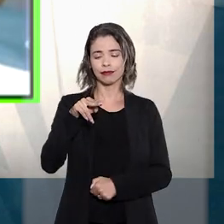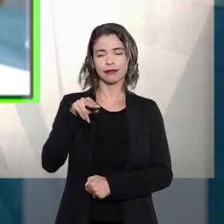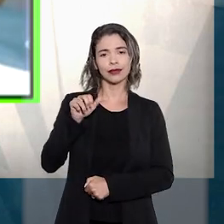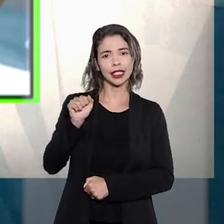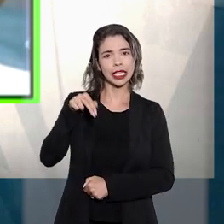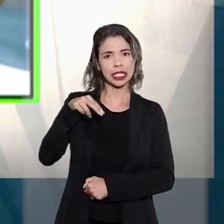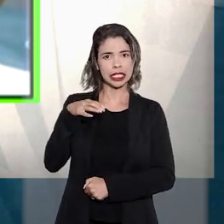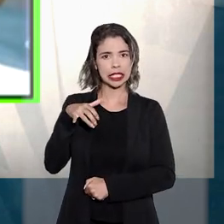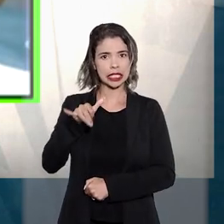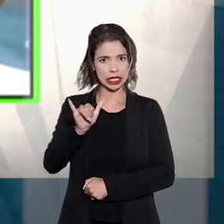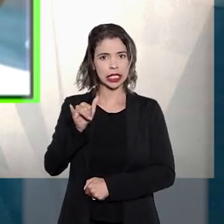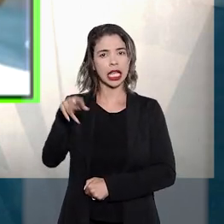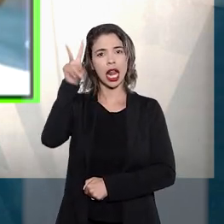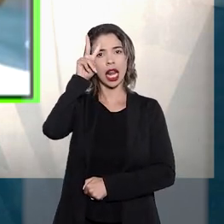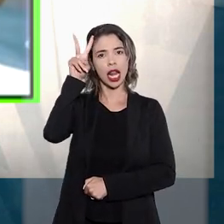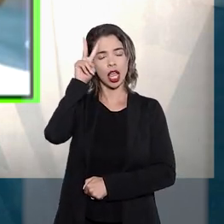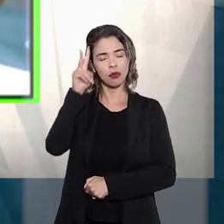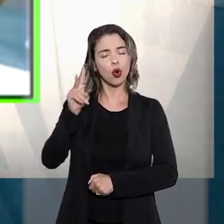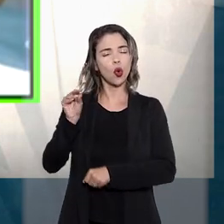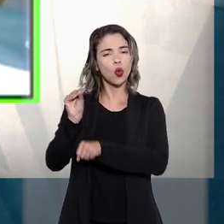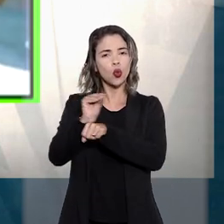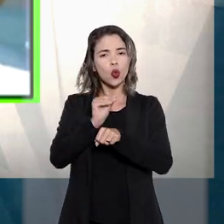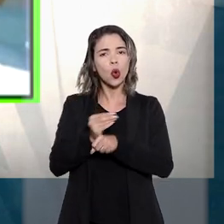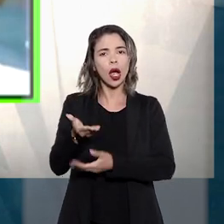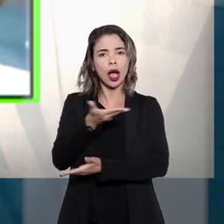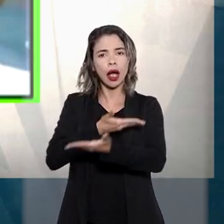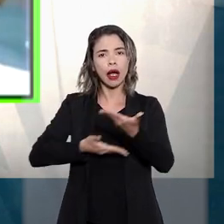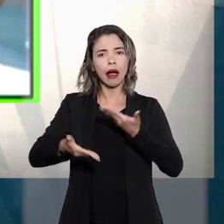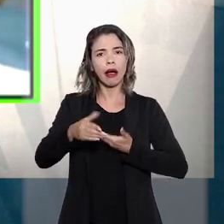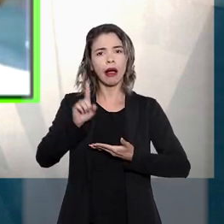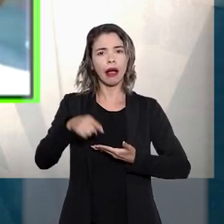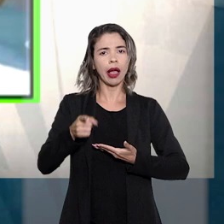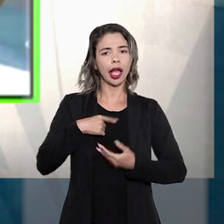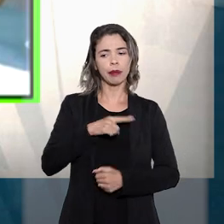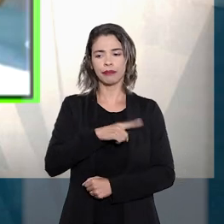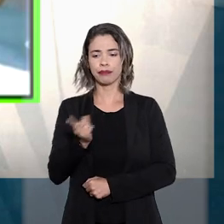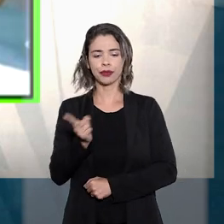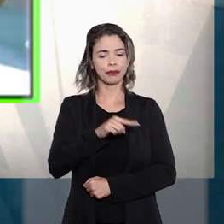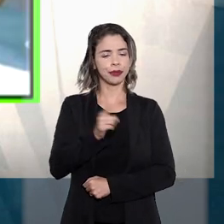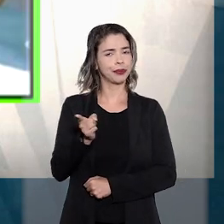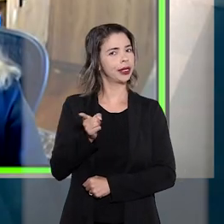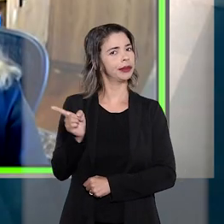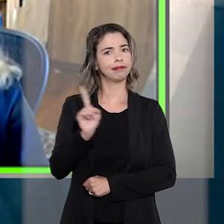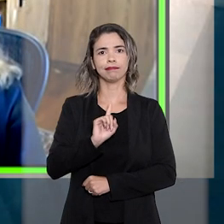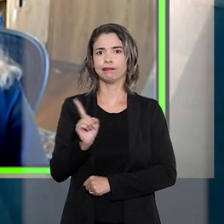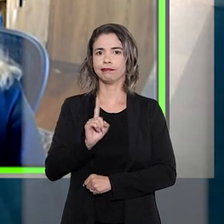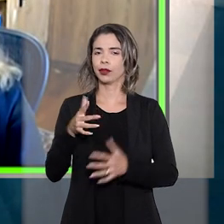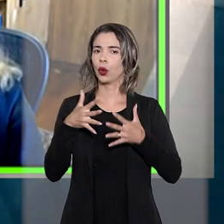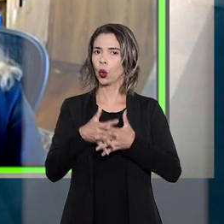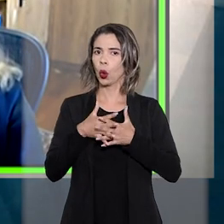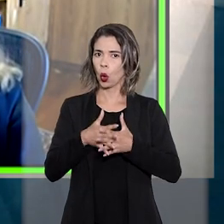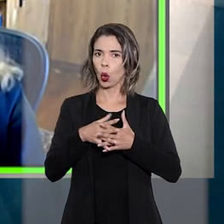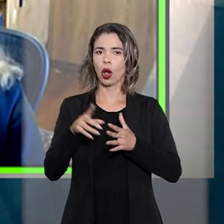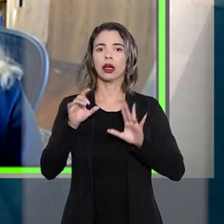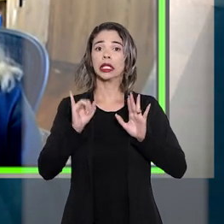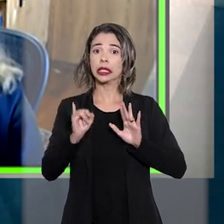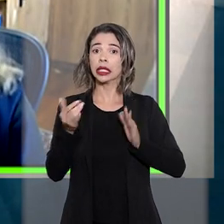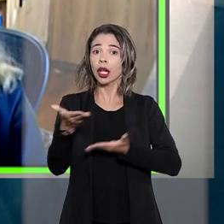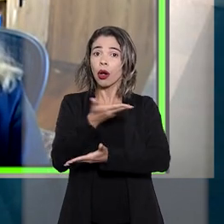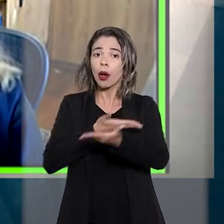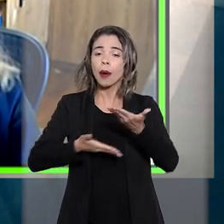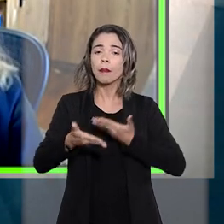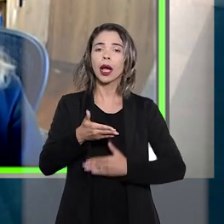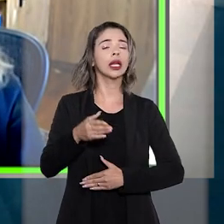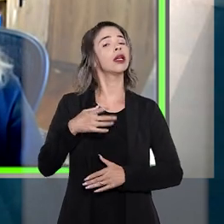Andrigue, lembrou que a guarda compartilhada não se confunde com o regime de guarda alternada. No caso do sistema compartilhado,